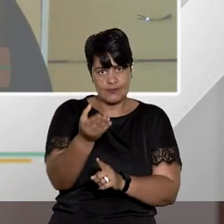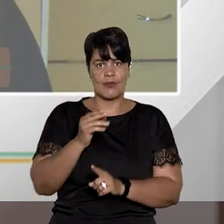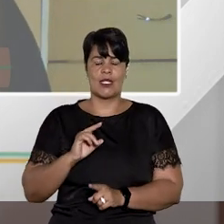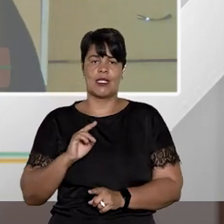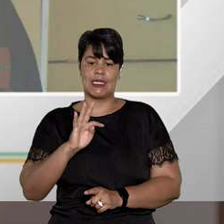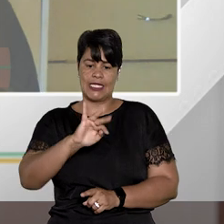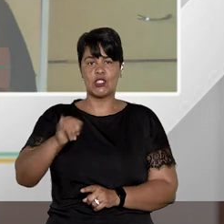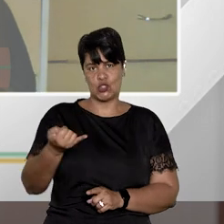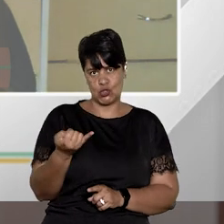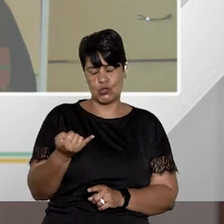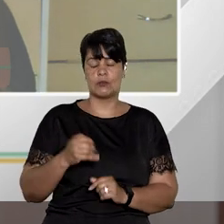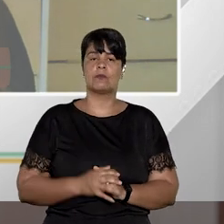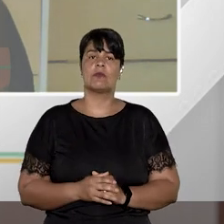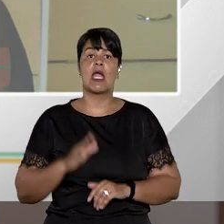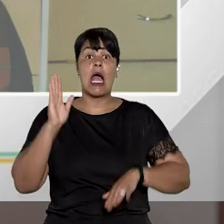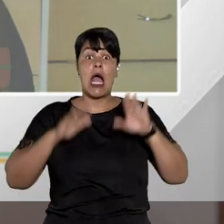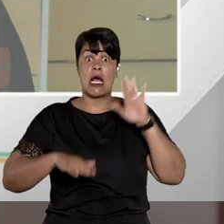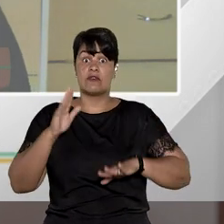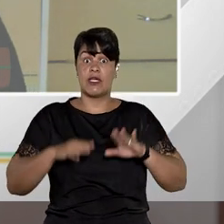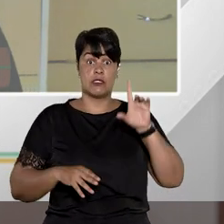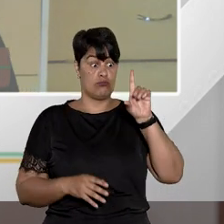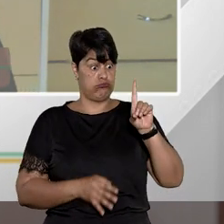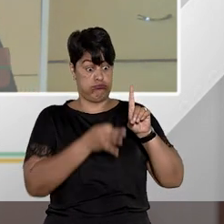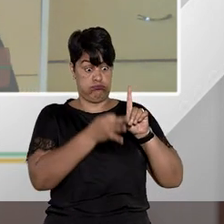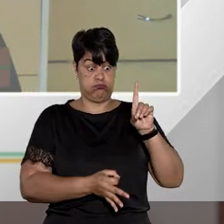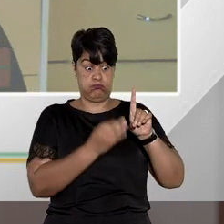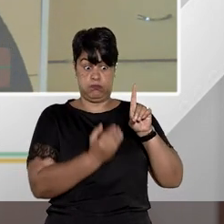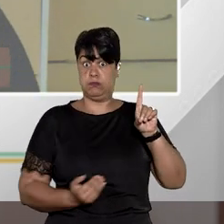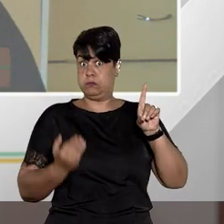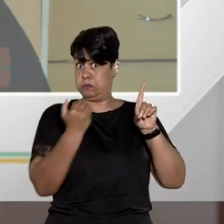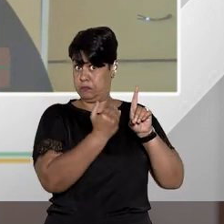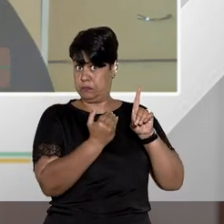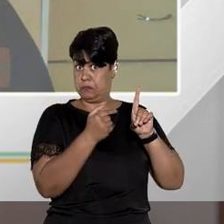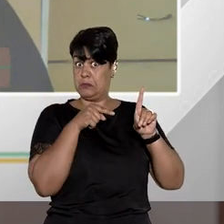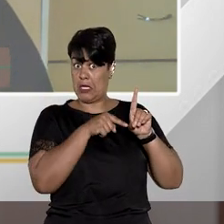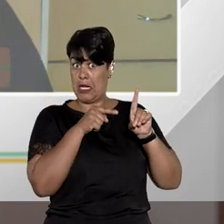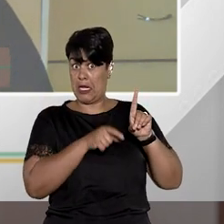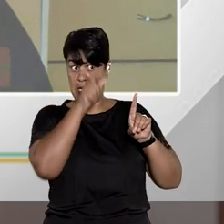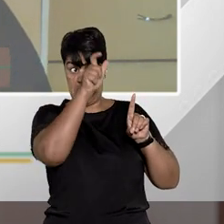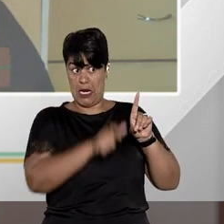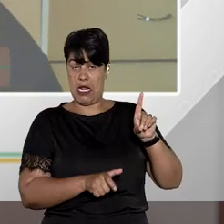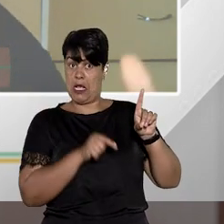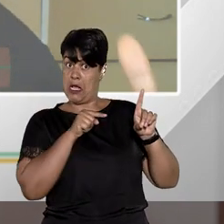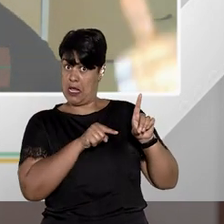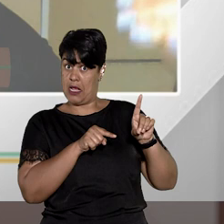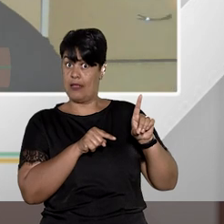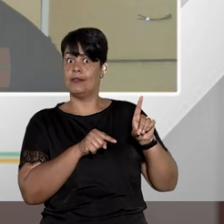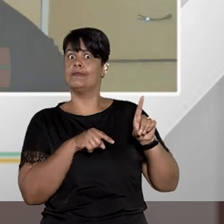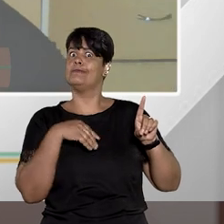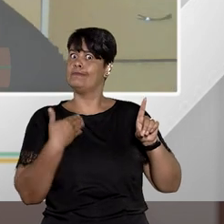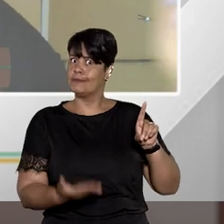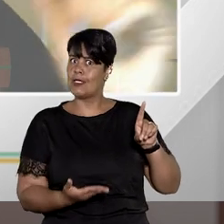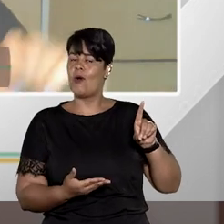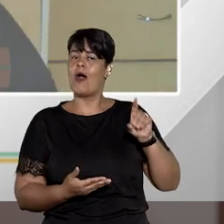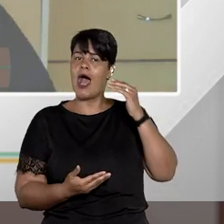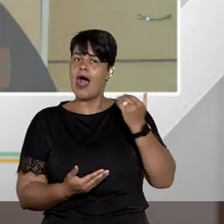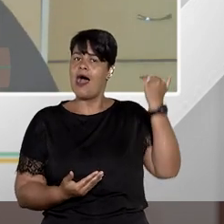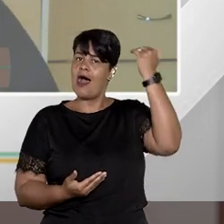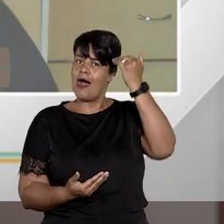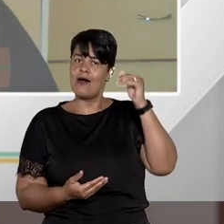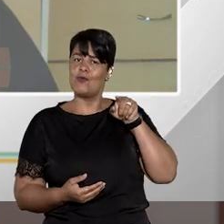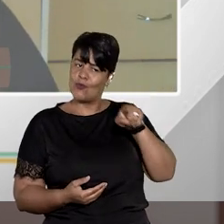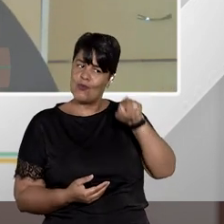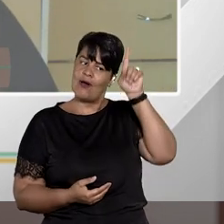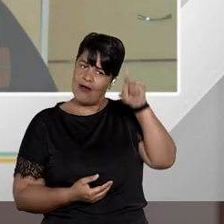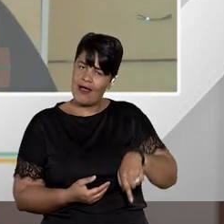coatora seja um desembargador. Se desembargador, ele tem foro por prerrogativa. Então, a autoridade competente